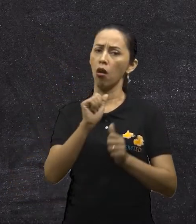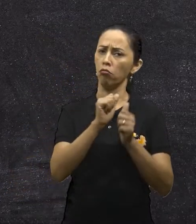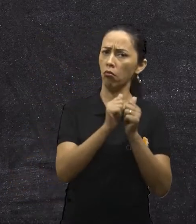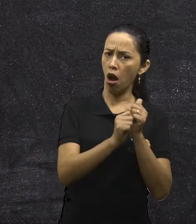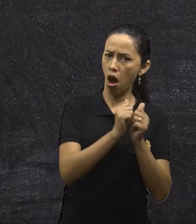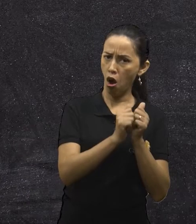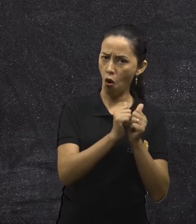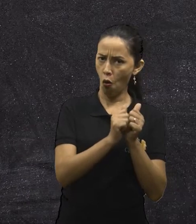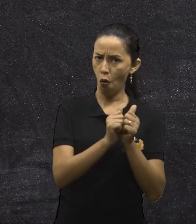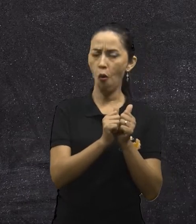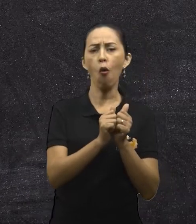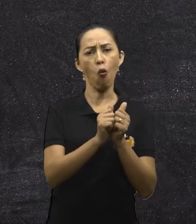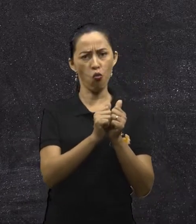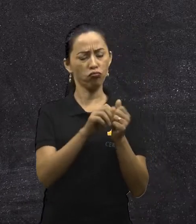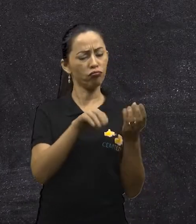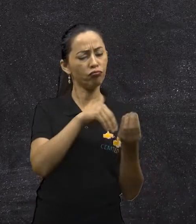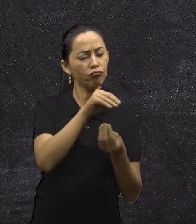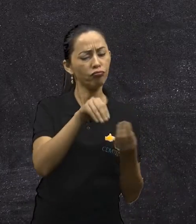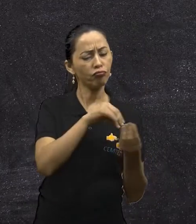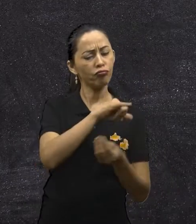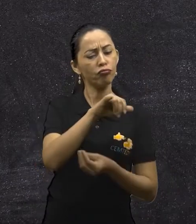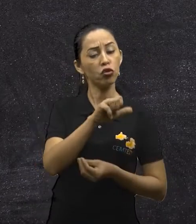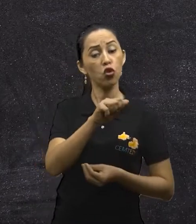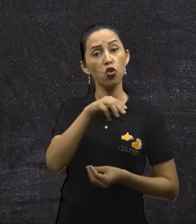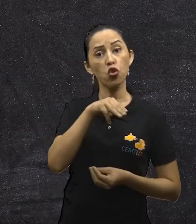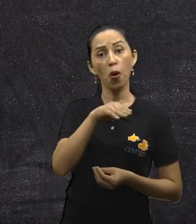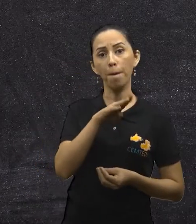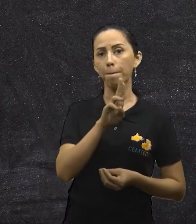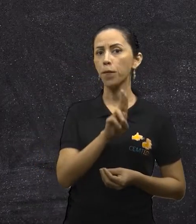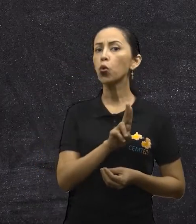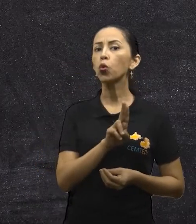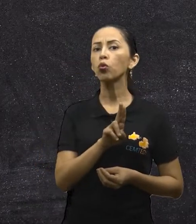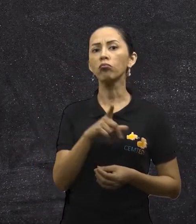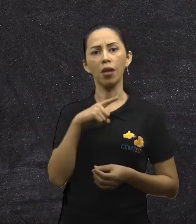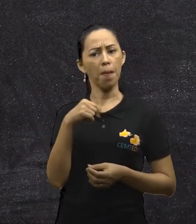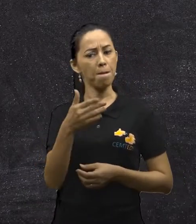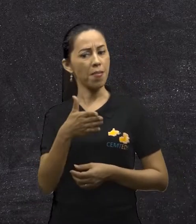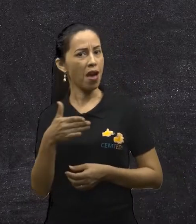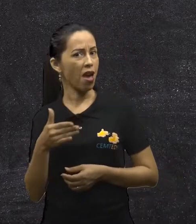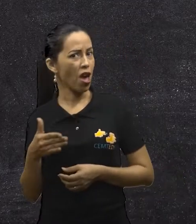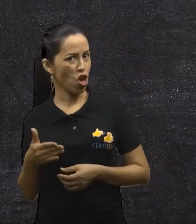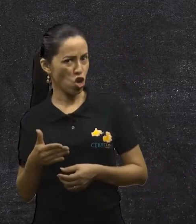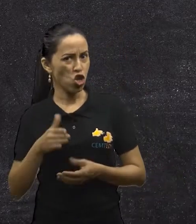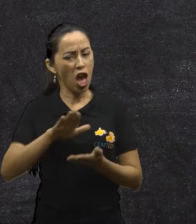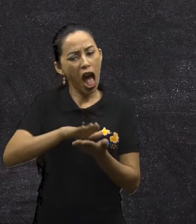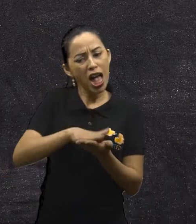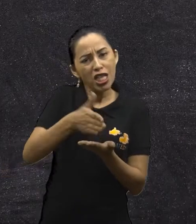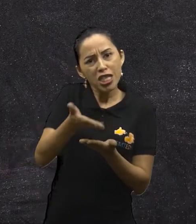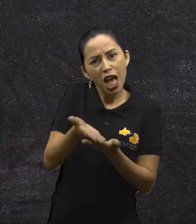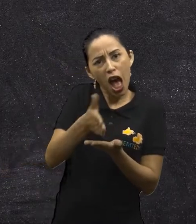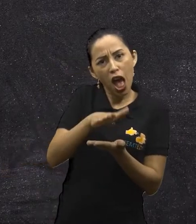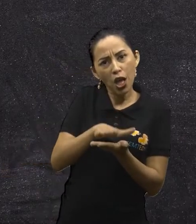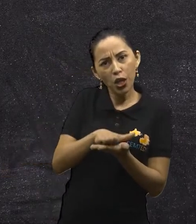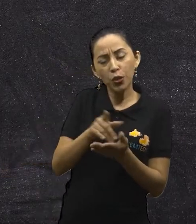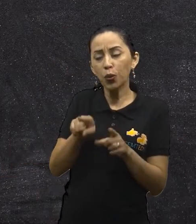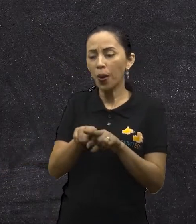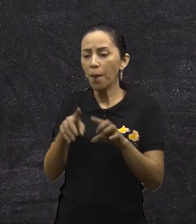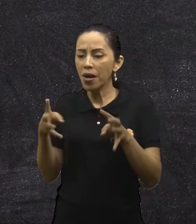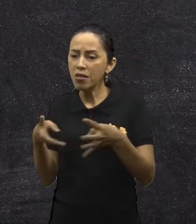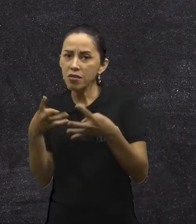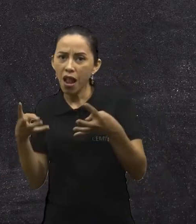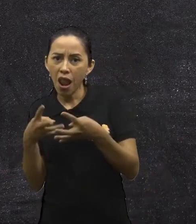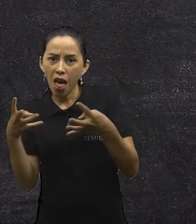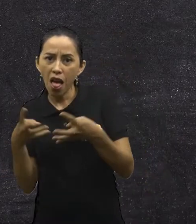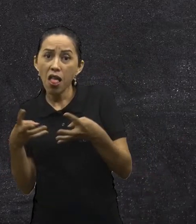temos muitos peixes para assar, salada de alface, tomate e pepino, uma farofa de banana pacovan com couve. Uma delícia.